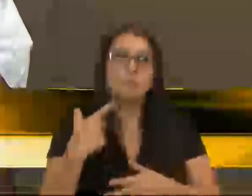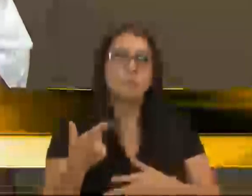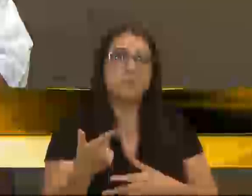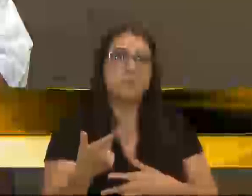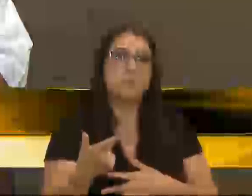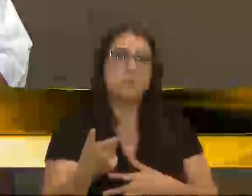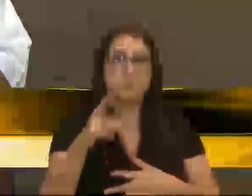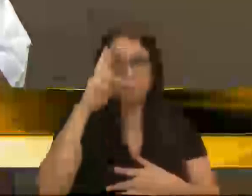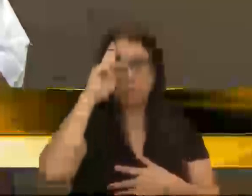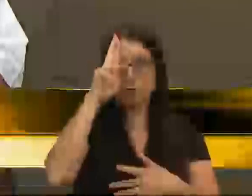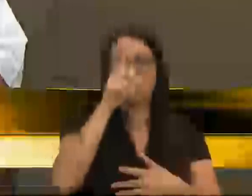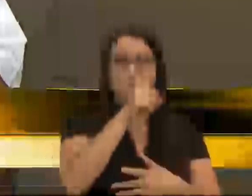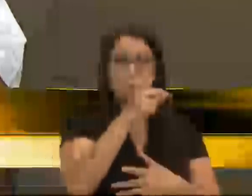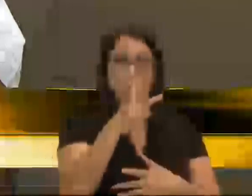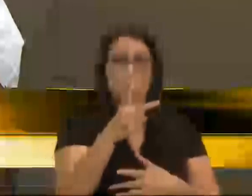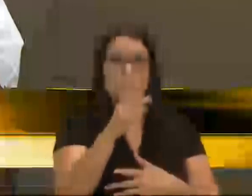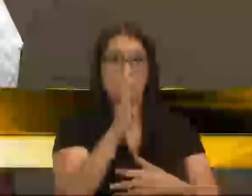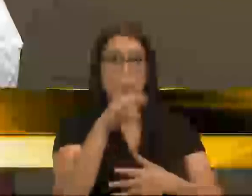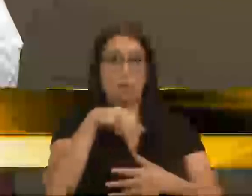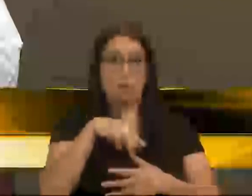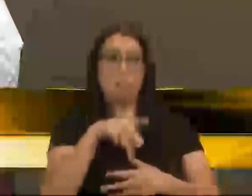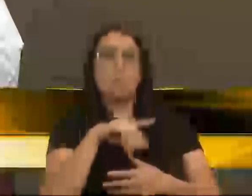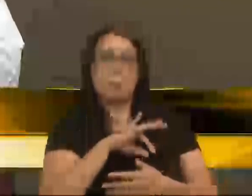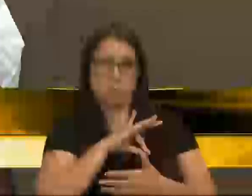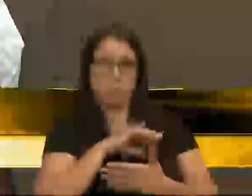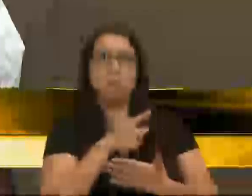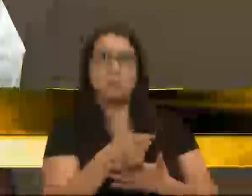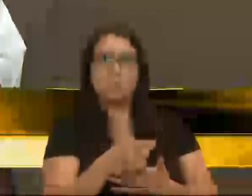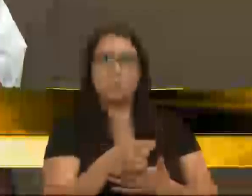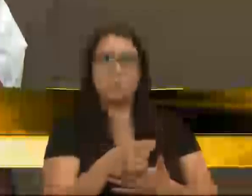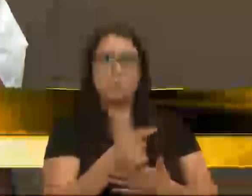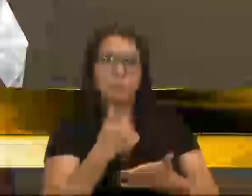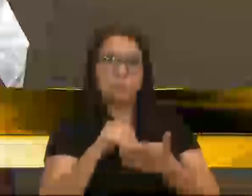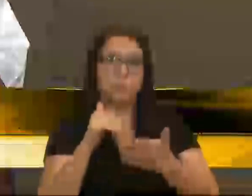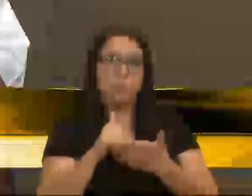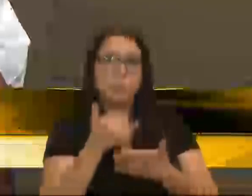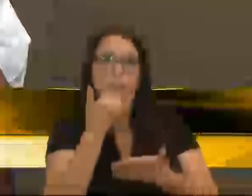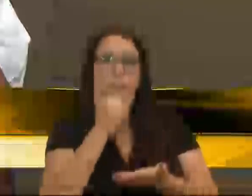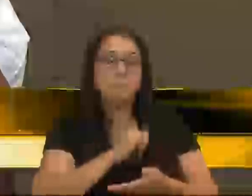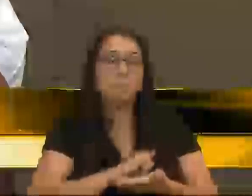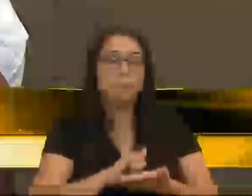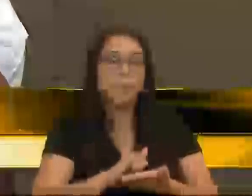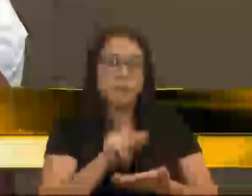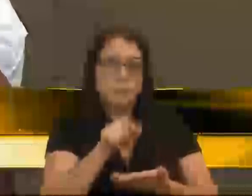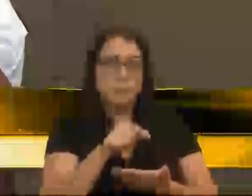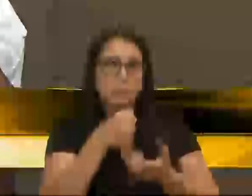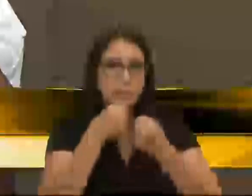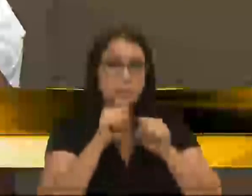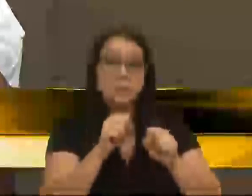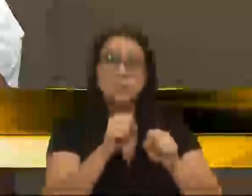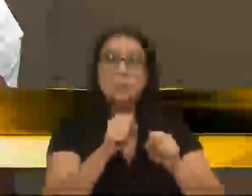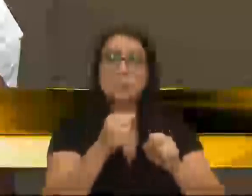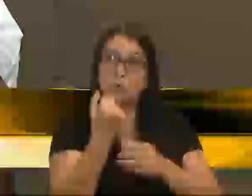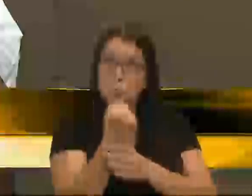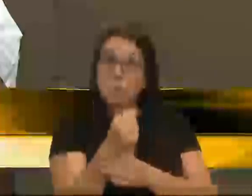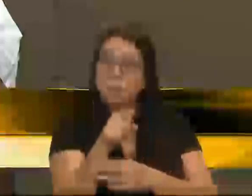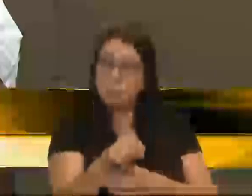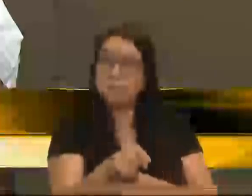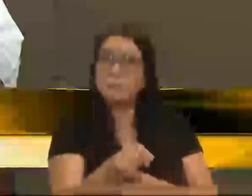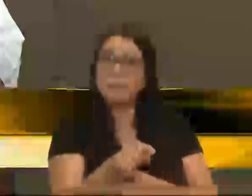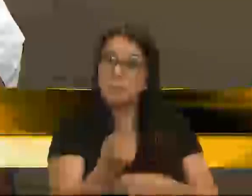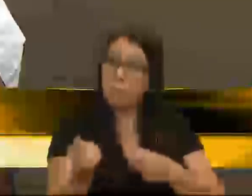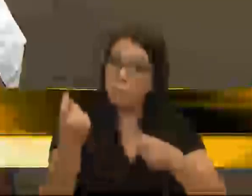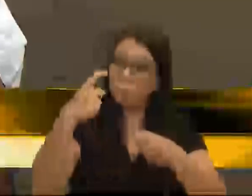comandante do 12 quanto o nosso comandante aqui, o secretário, perdão, da Secretaria de Segurança, do município, para nós